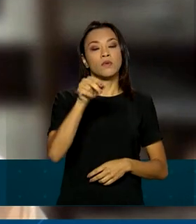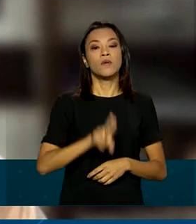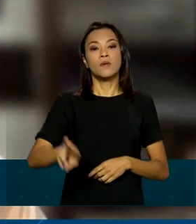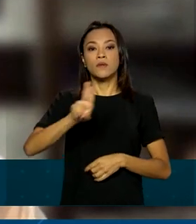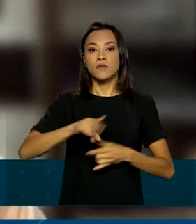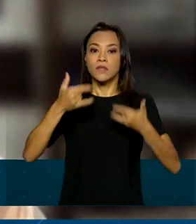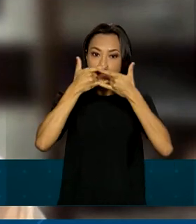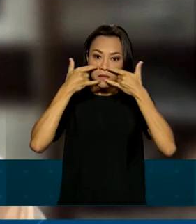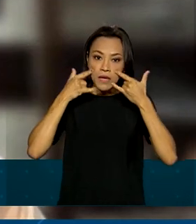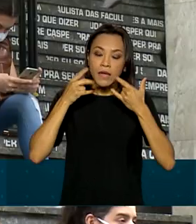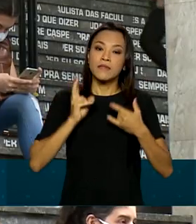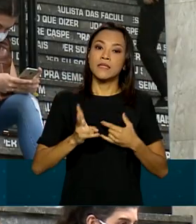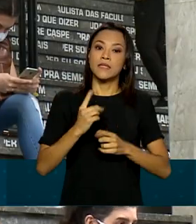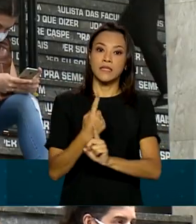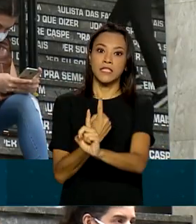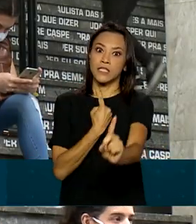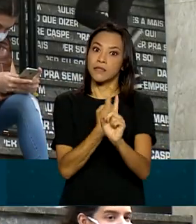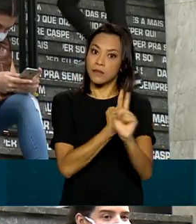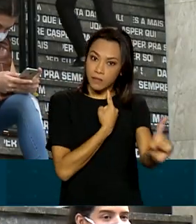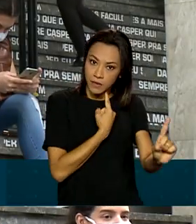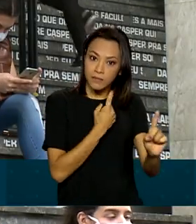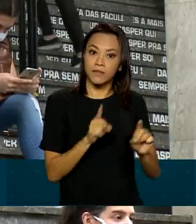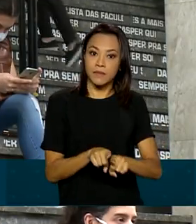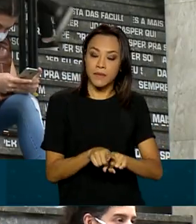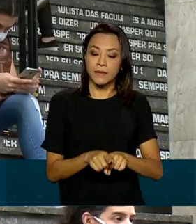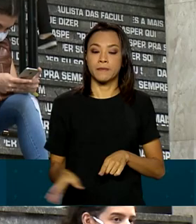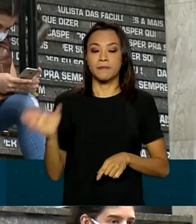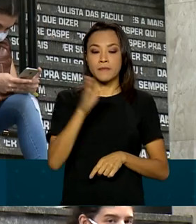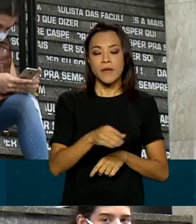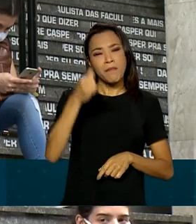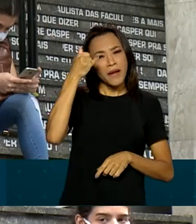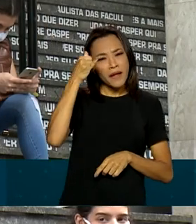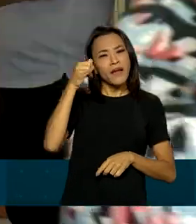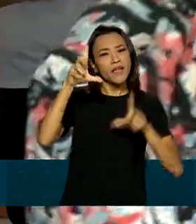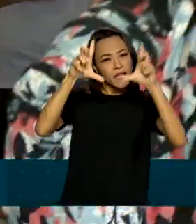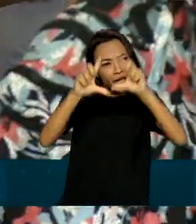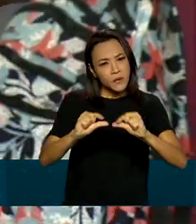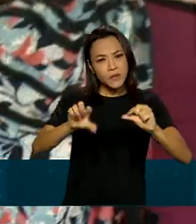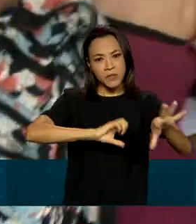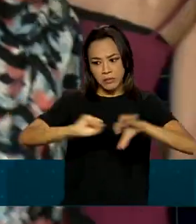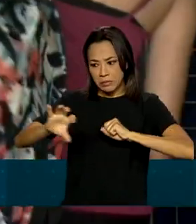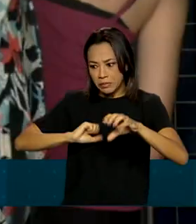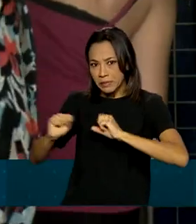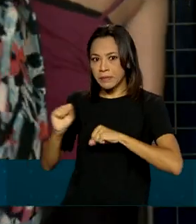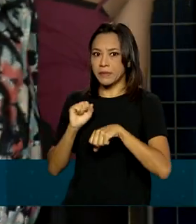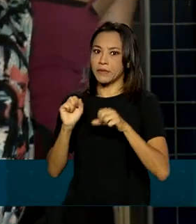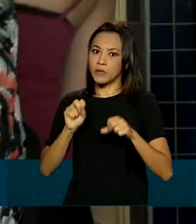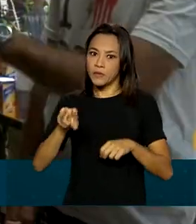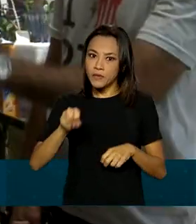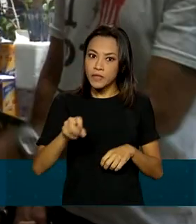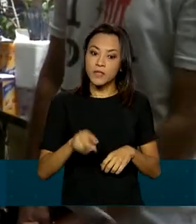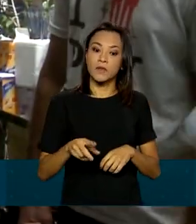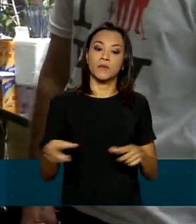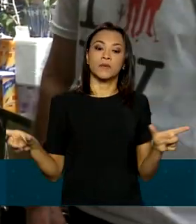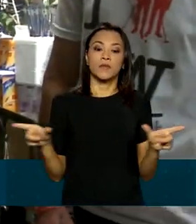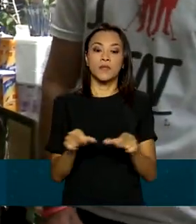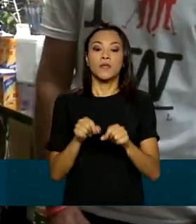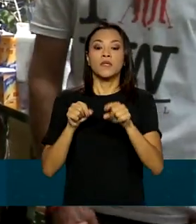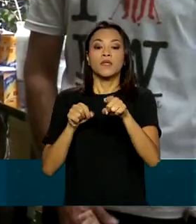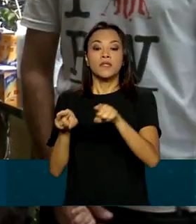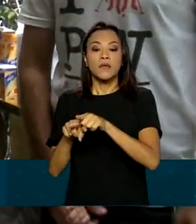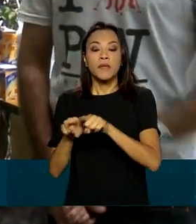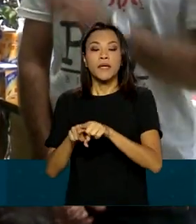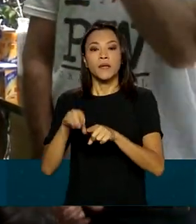distanciamento social. Para diminuir os riscos de contaminação, o INEP, Instituto Nacional de Pesquisas